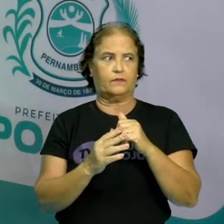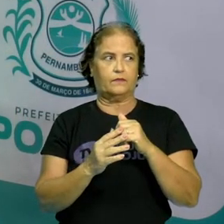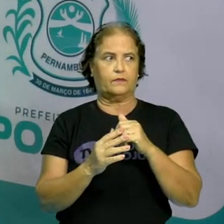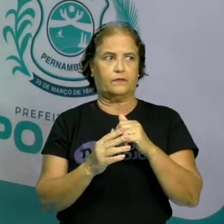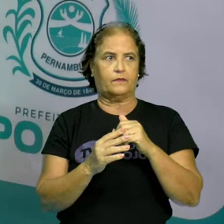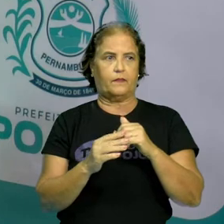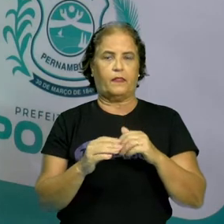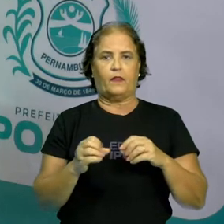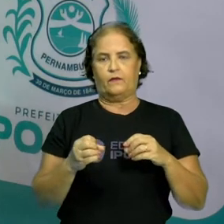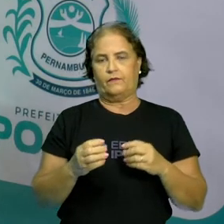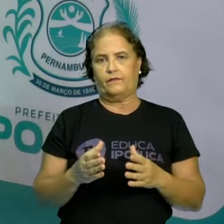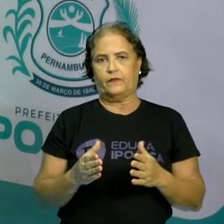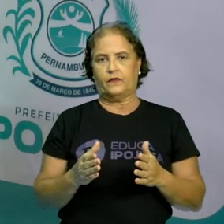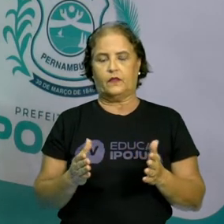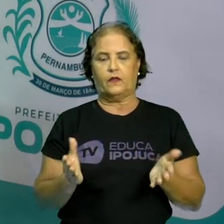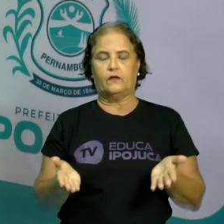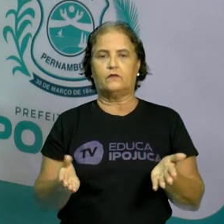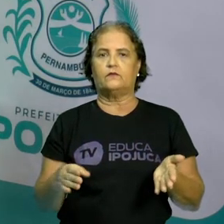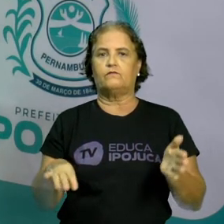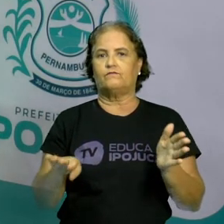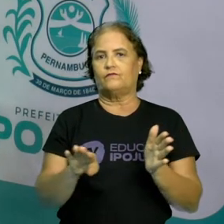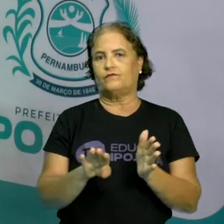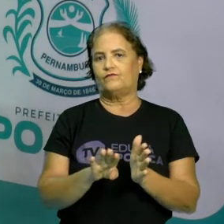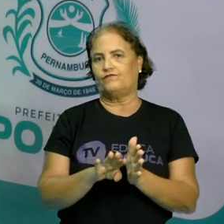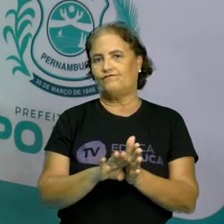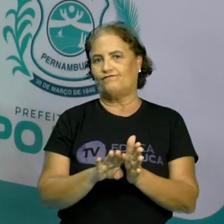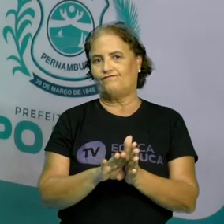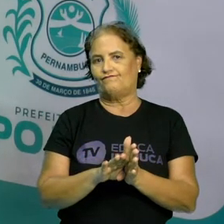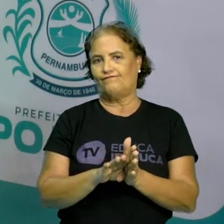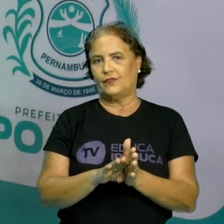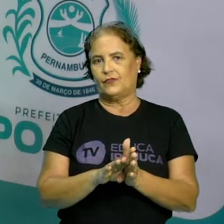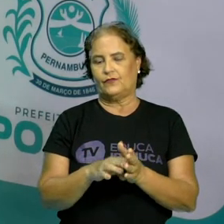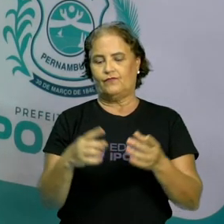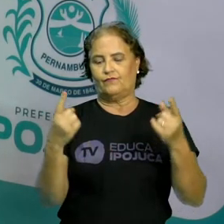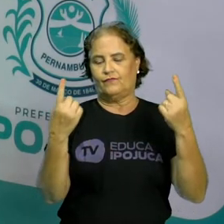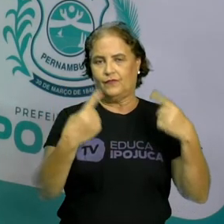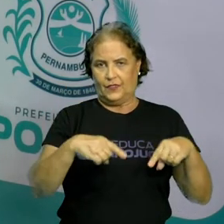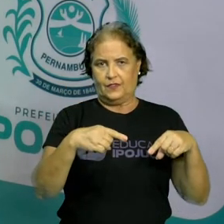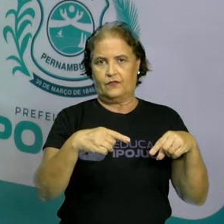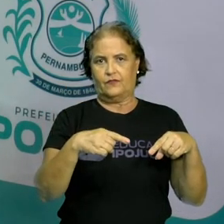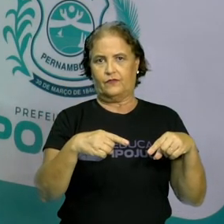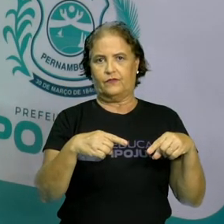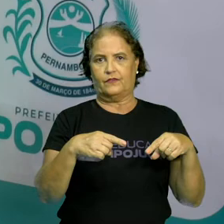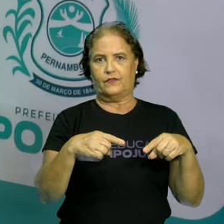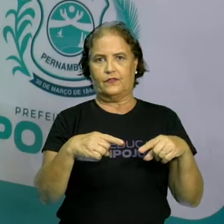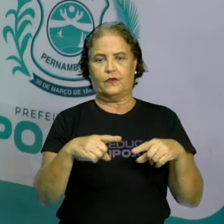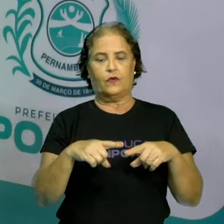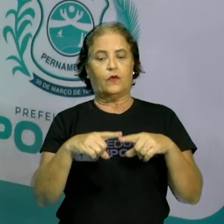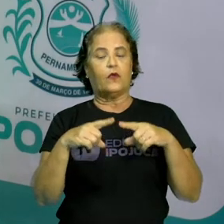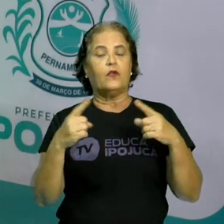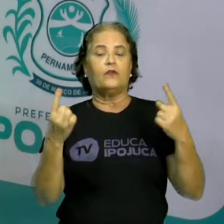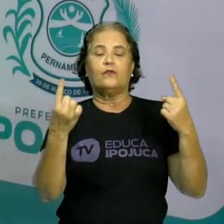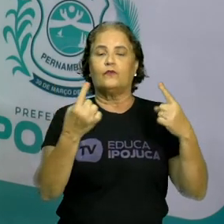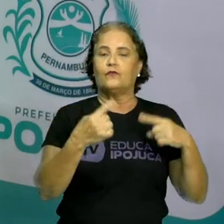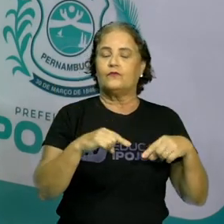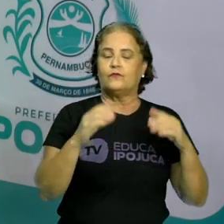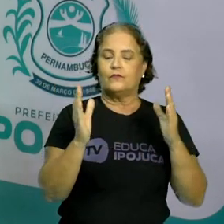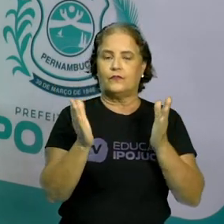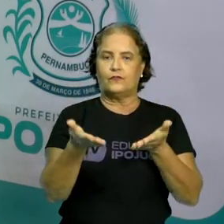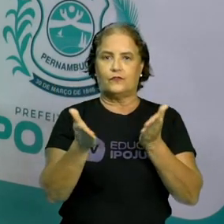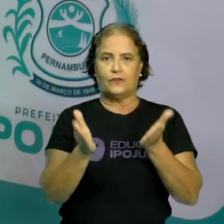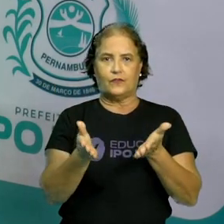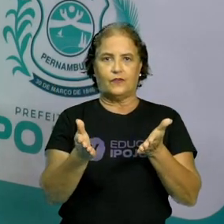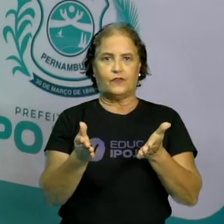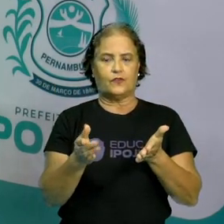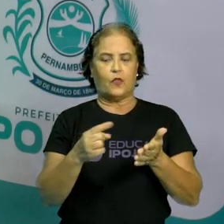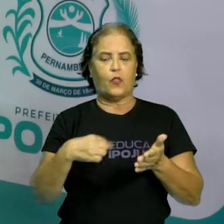Bom, crianças, chegamos ao nosso desafio de hoje. E no nosso desafio de hoje, nós